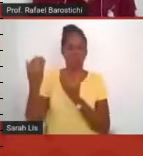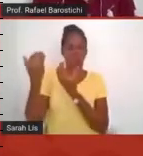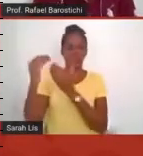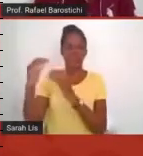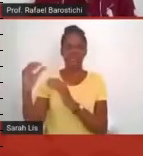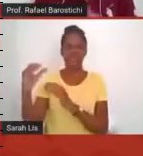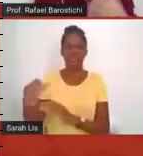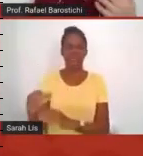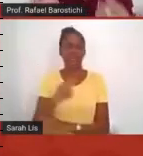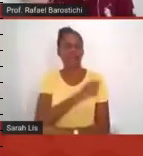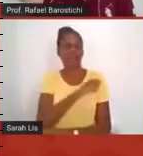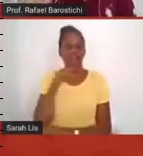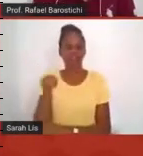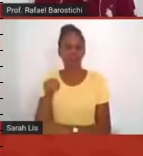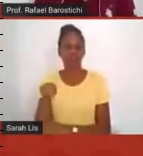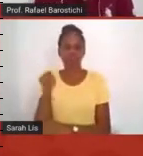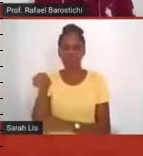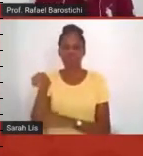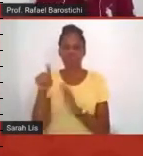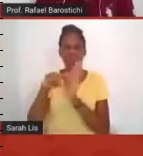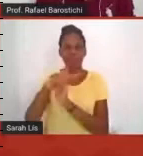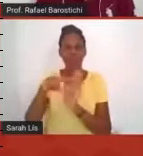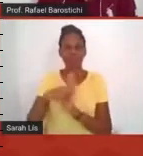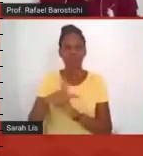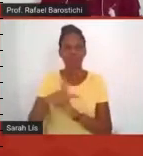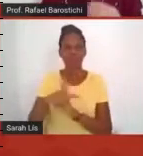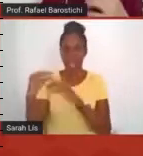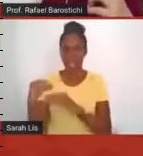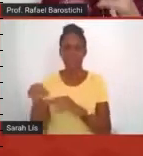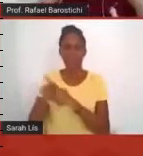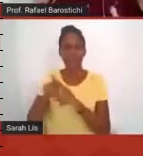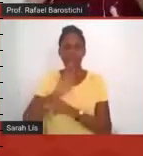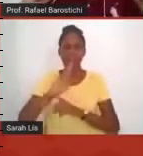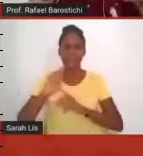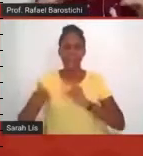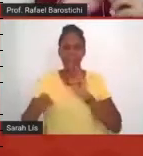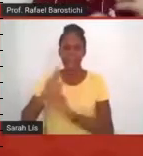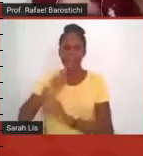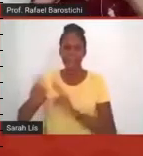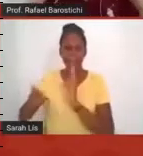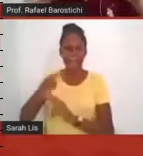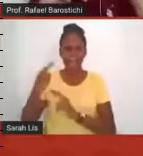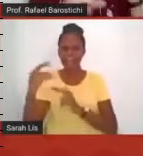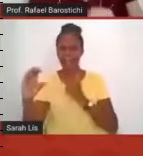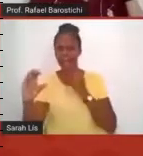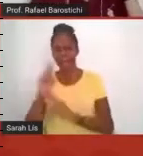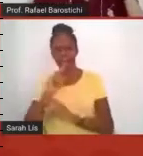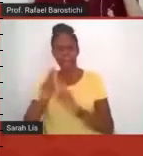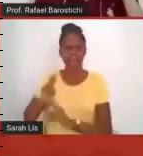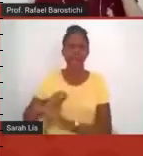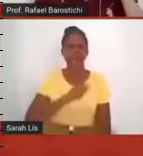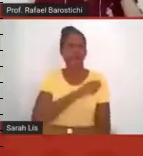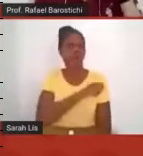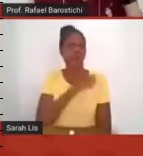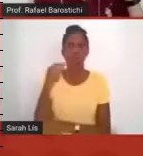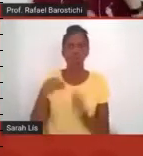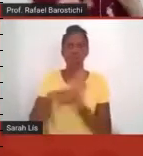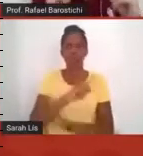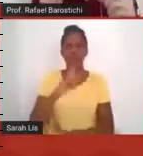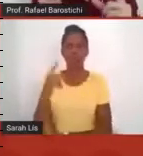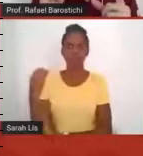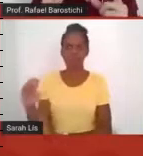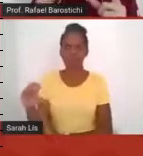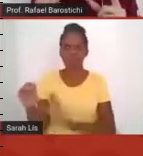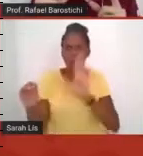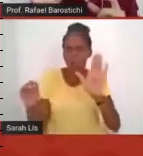colocavam as suas perguntas, mas eles respondiam as perguntas dos colegas. Um aluno colocava ali, ó, eu tô com dúvida nessa questão aqui do simulado.